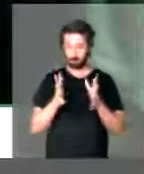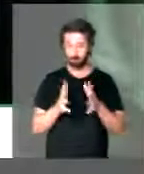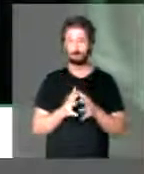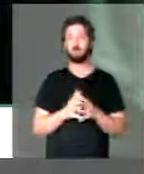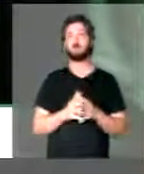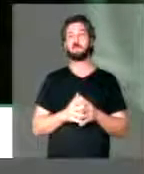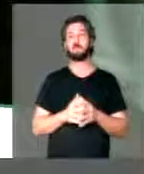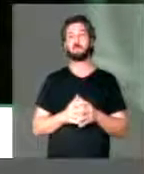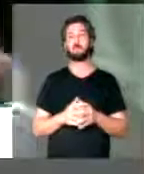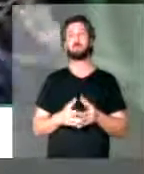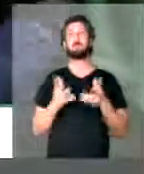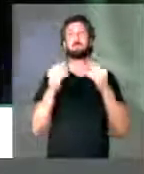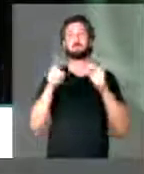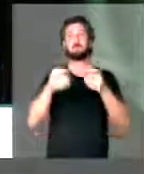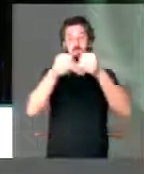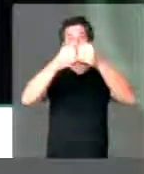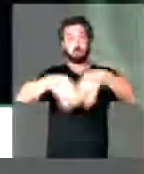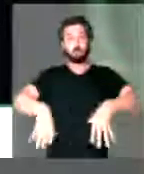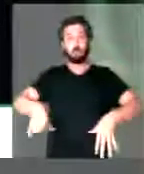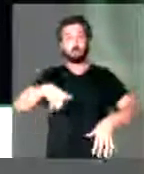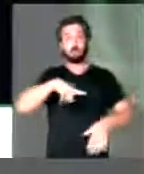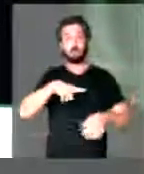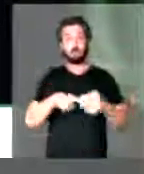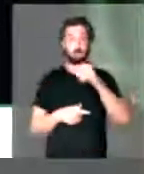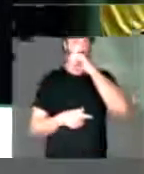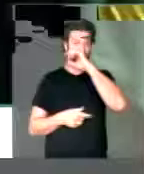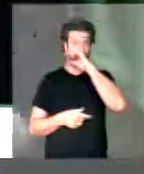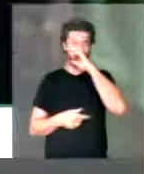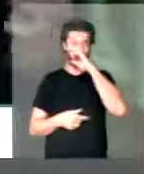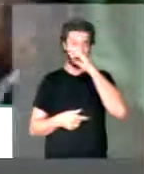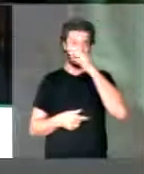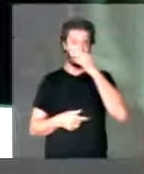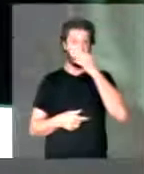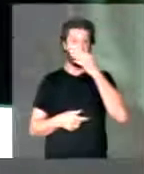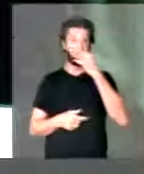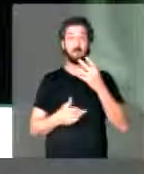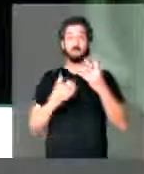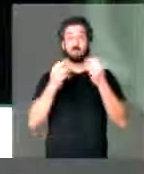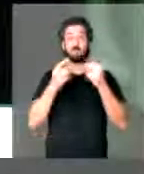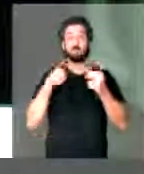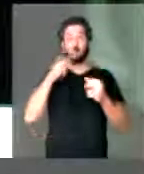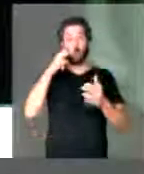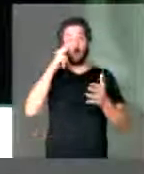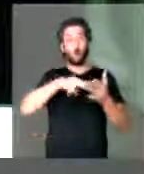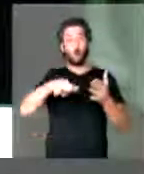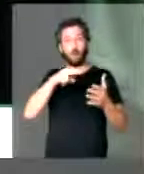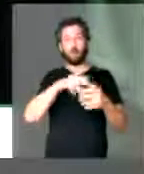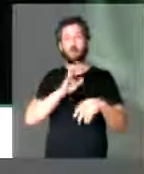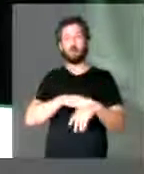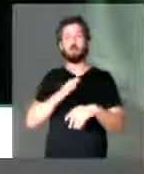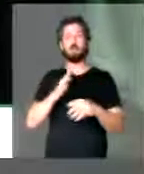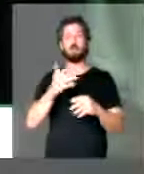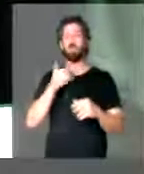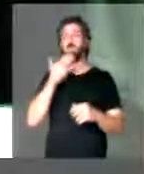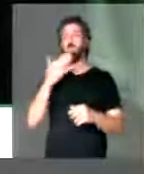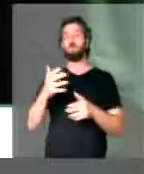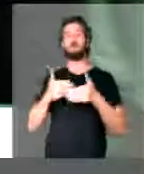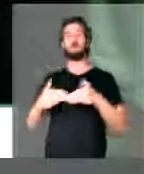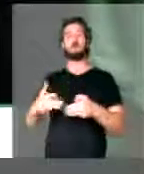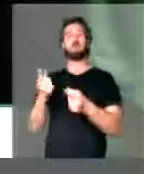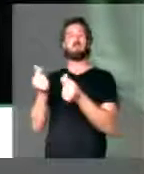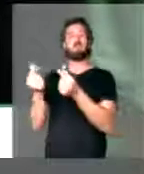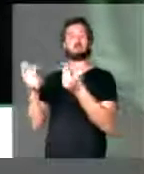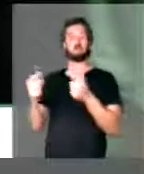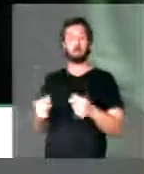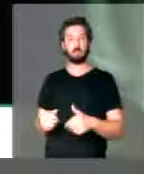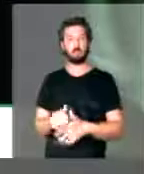o quanto que ela é danosa, o tanto quanto ela veio com um olhar totalmente fazendário, um olhar